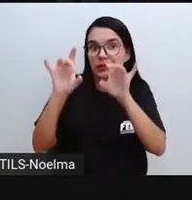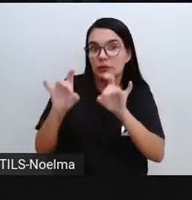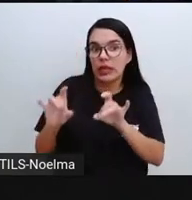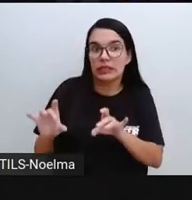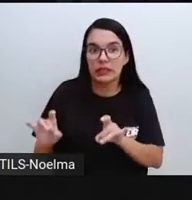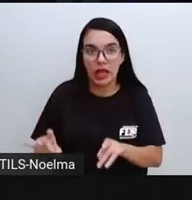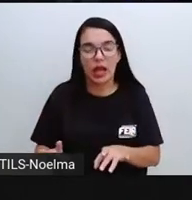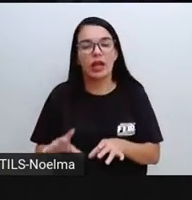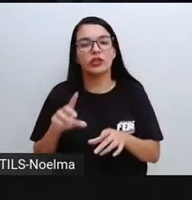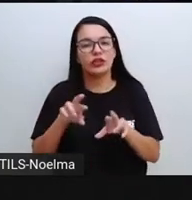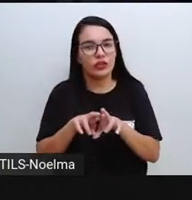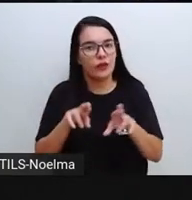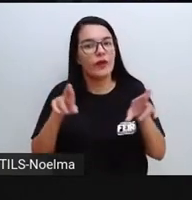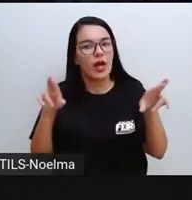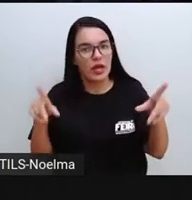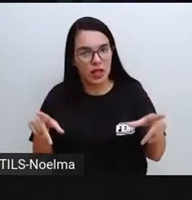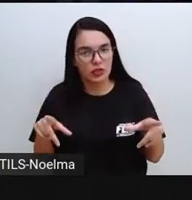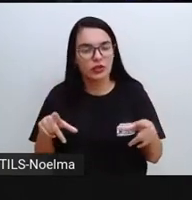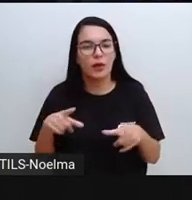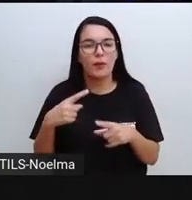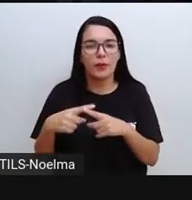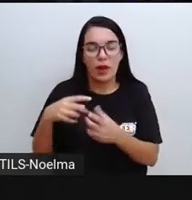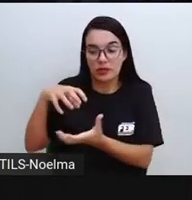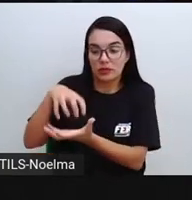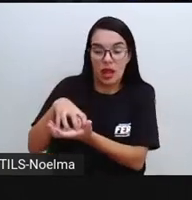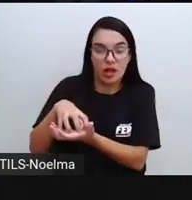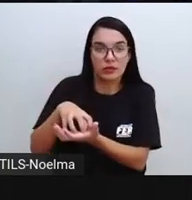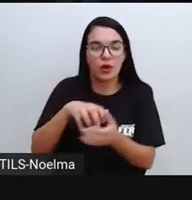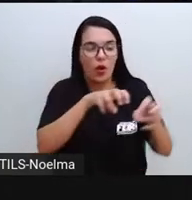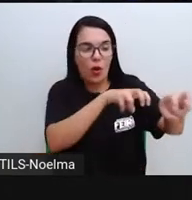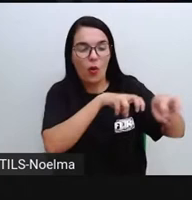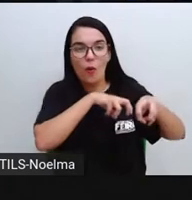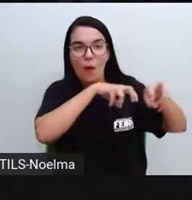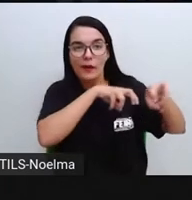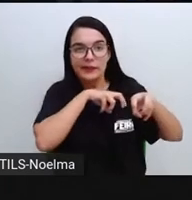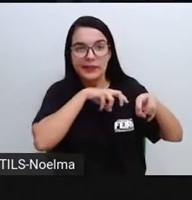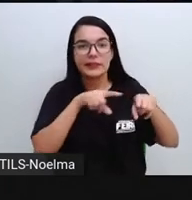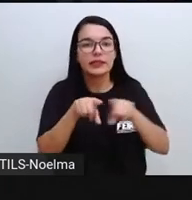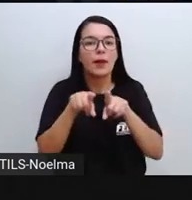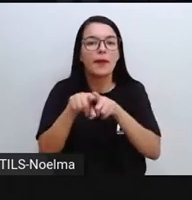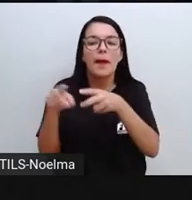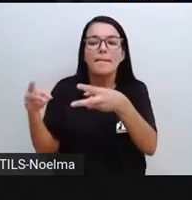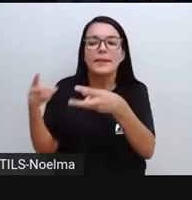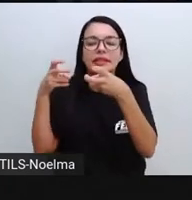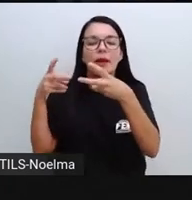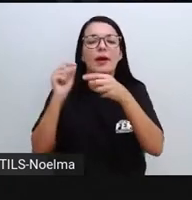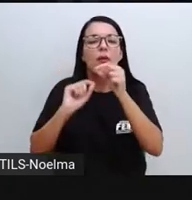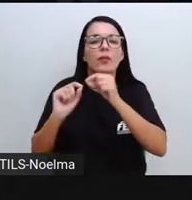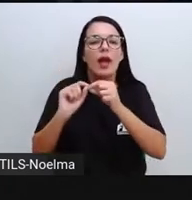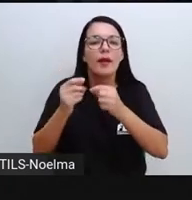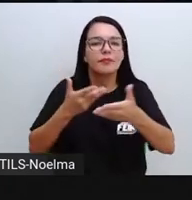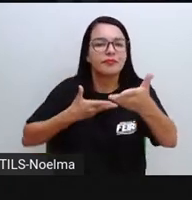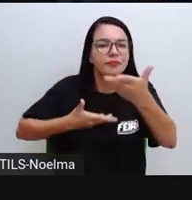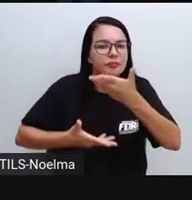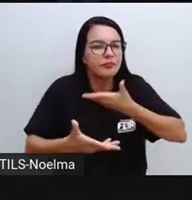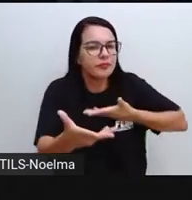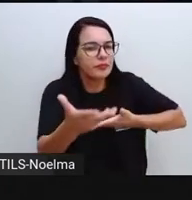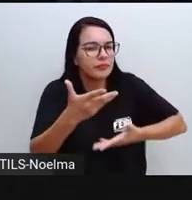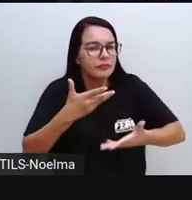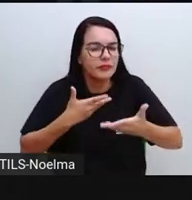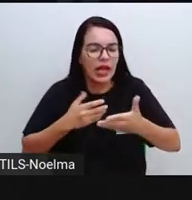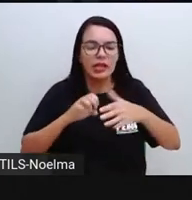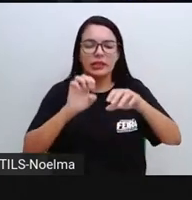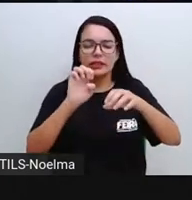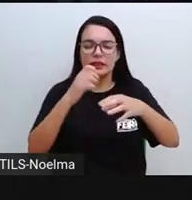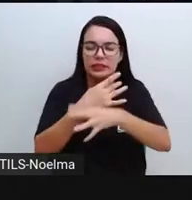urbana, diferente do meio rural. Perceber as interações entre a cidade, o campo e a indústria